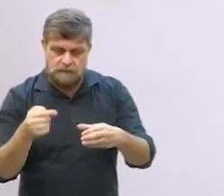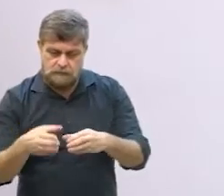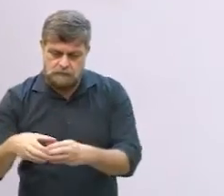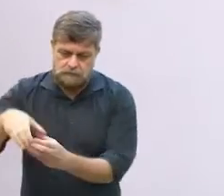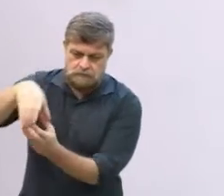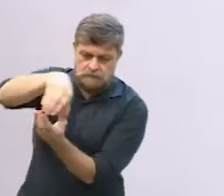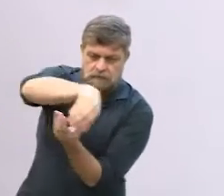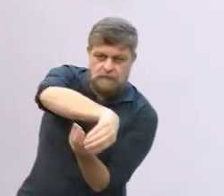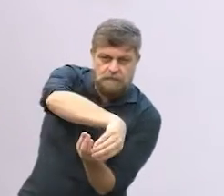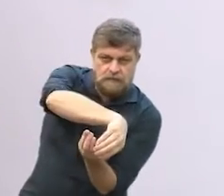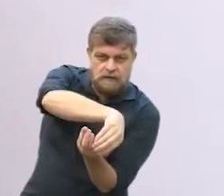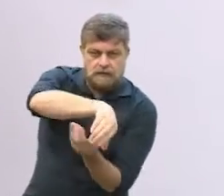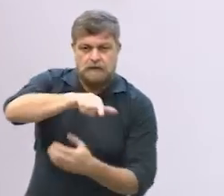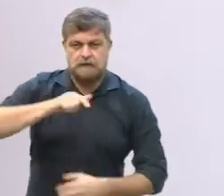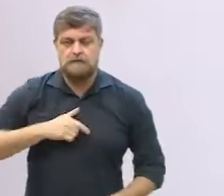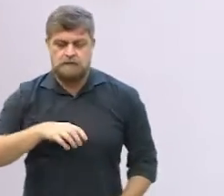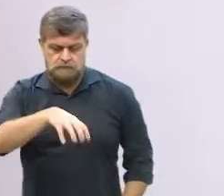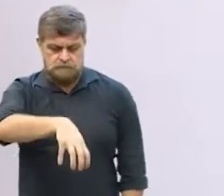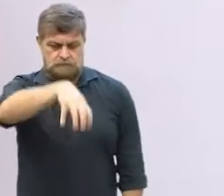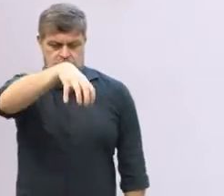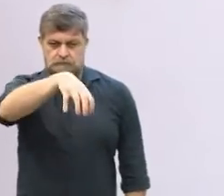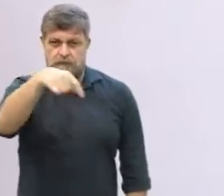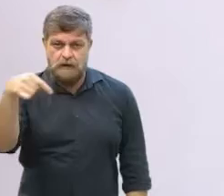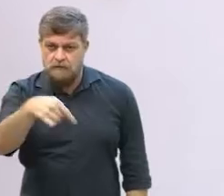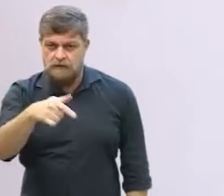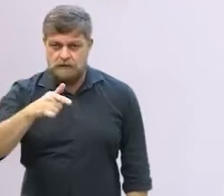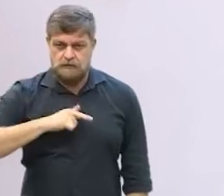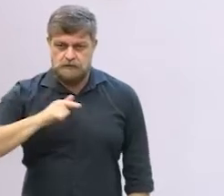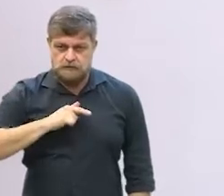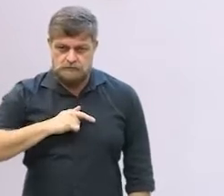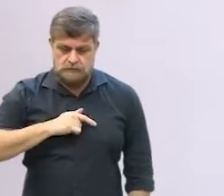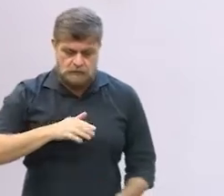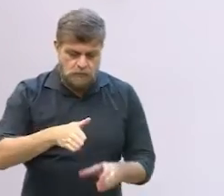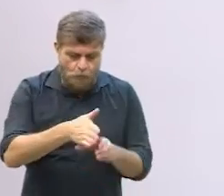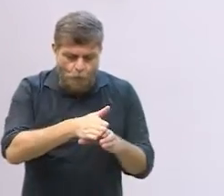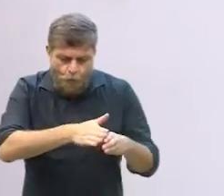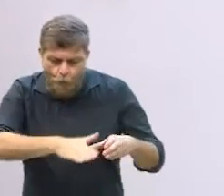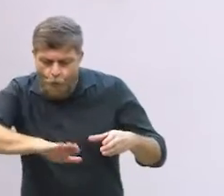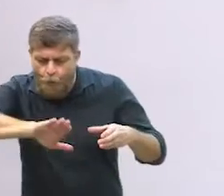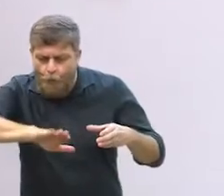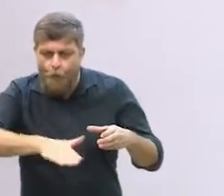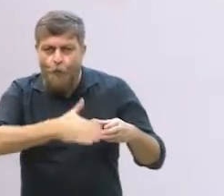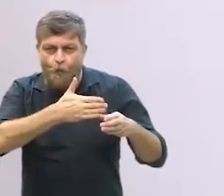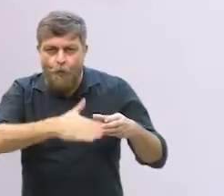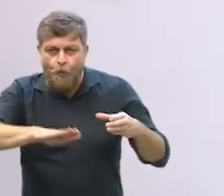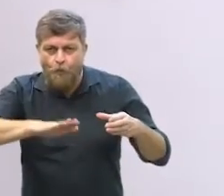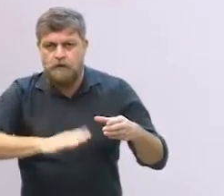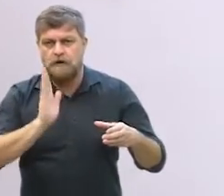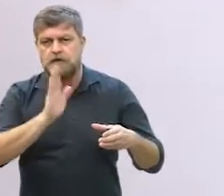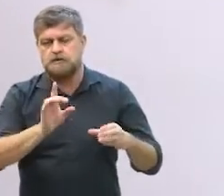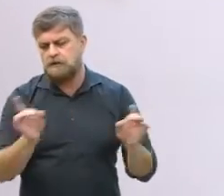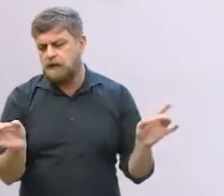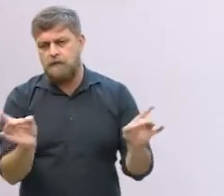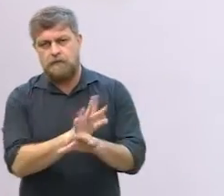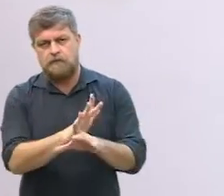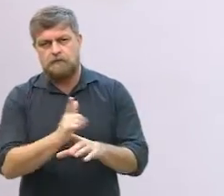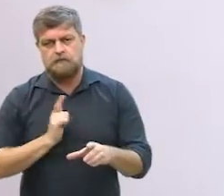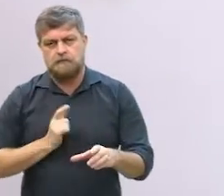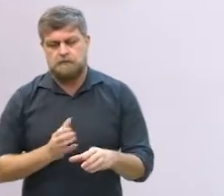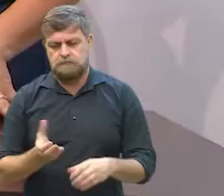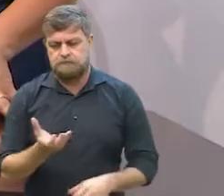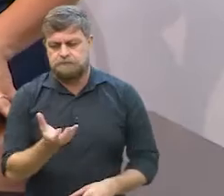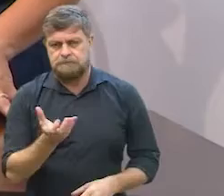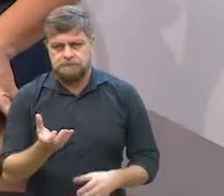virar a forminha se tiver opaco cada uma das cavidades é porque ela já está solta e aí é só